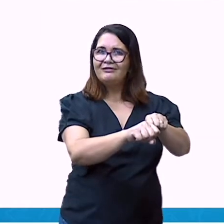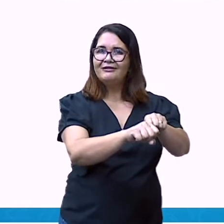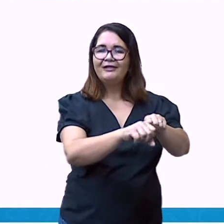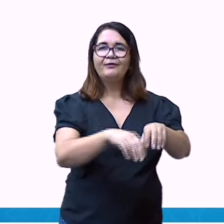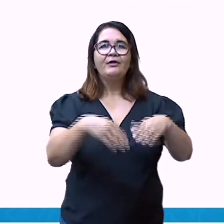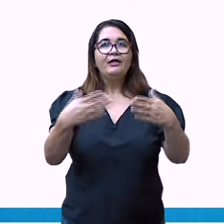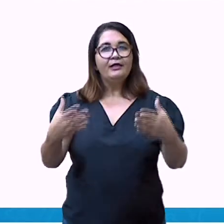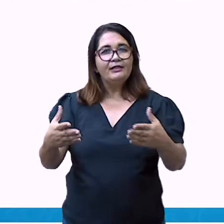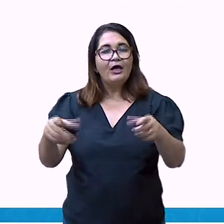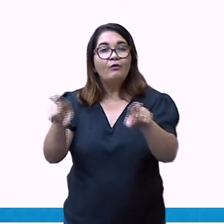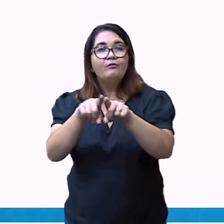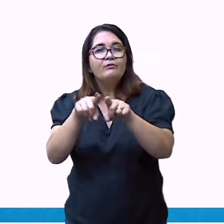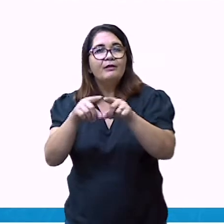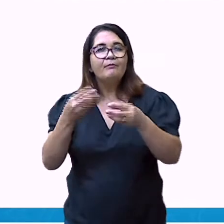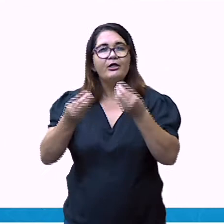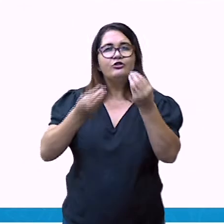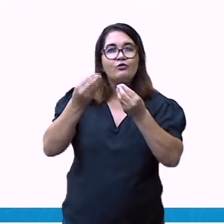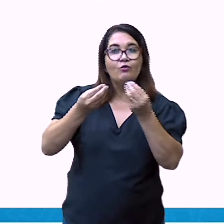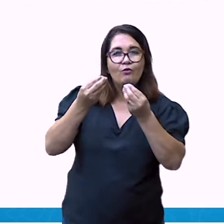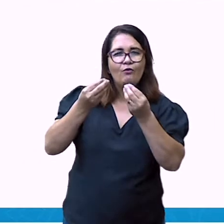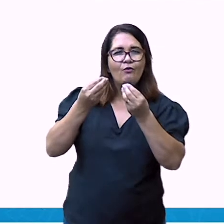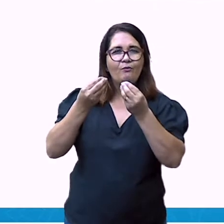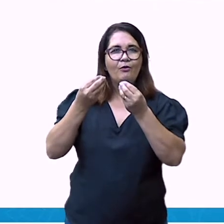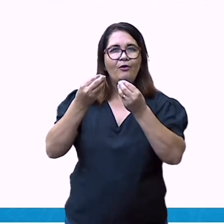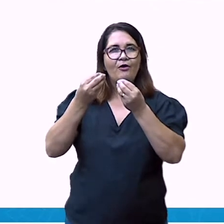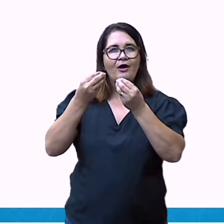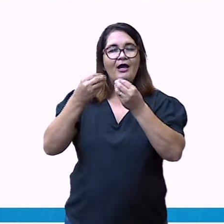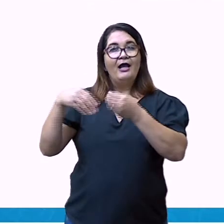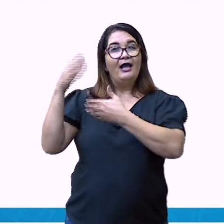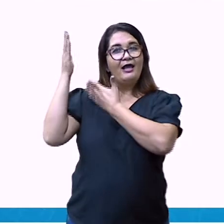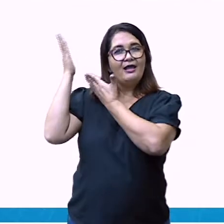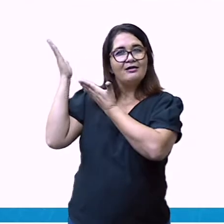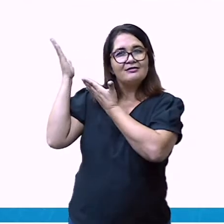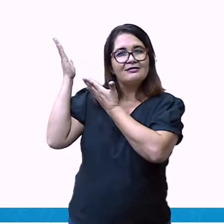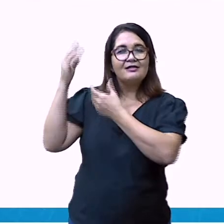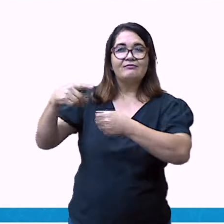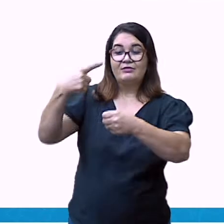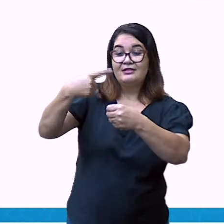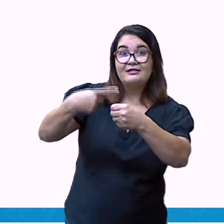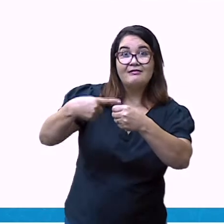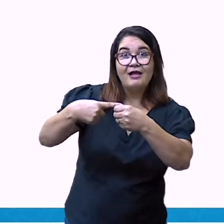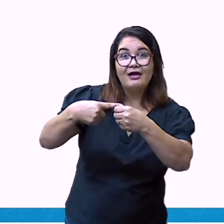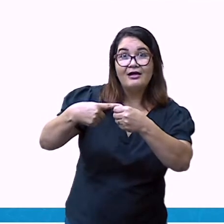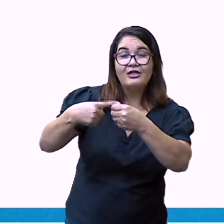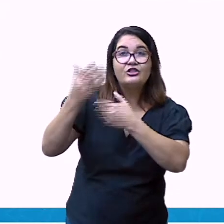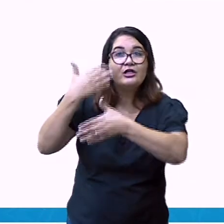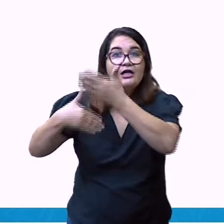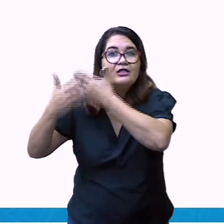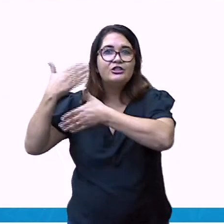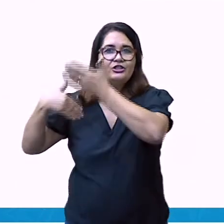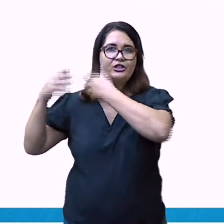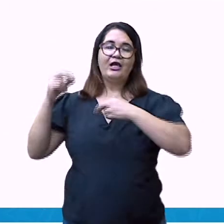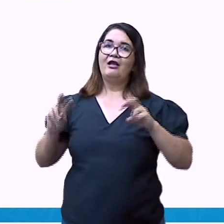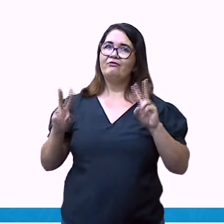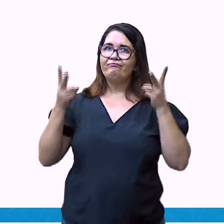Patrimônio Natural da Humanidade pela Unesco. Hoje, Caneméia atrai visitantes interessados